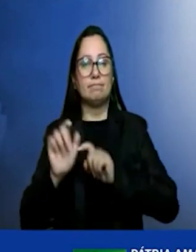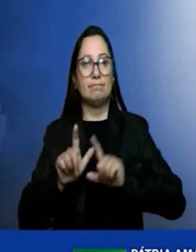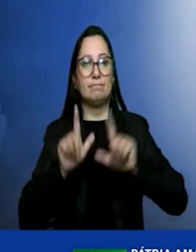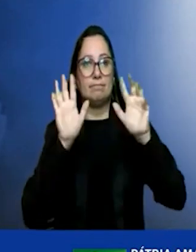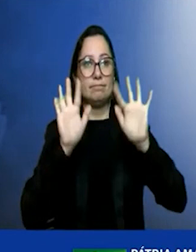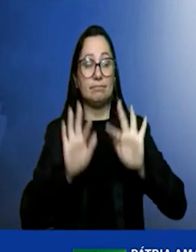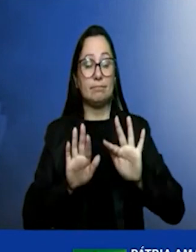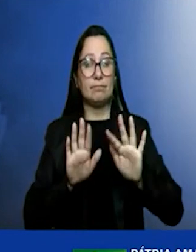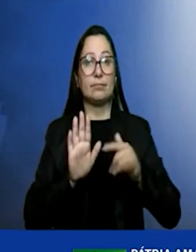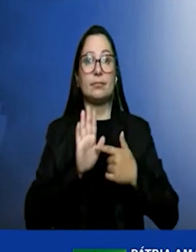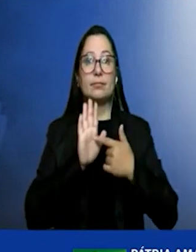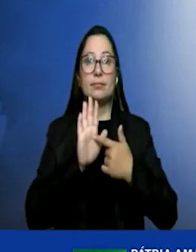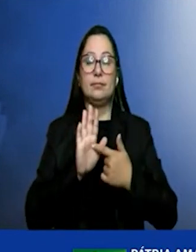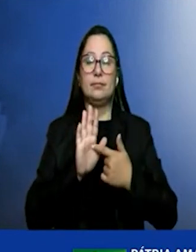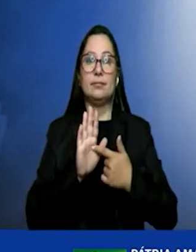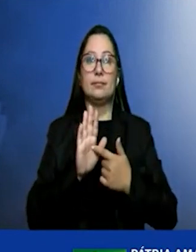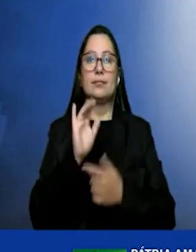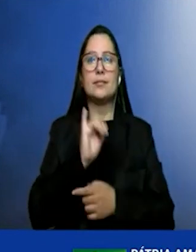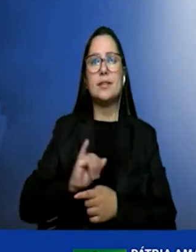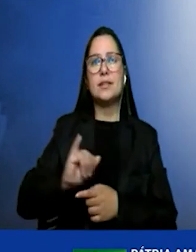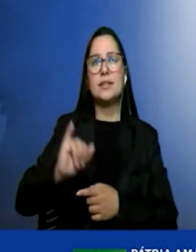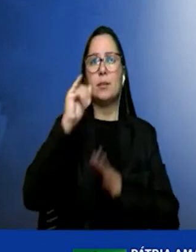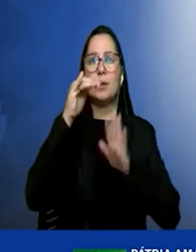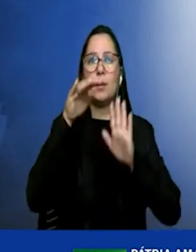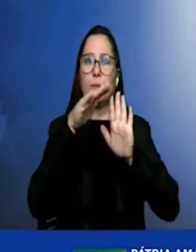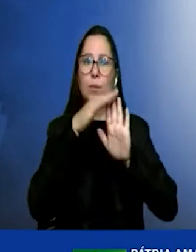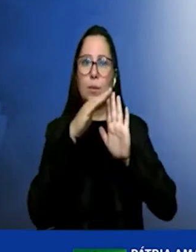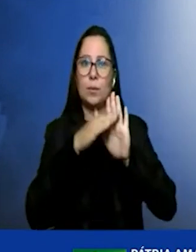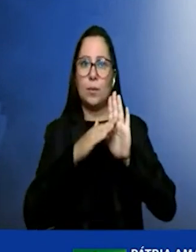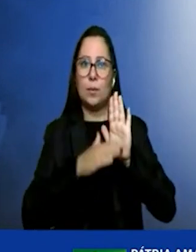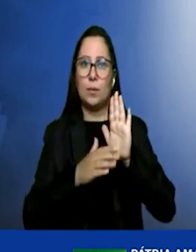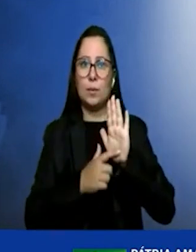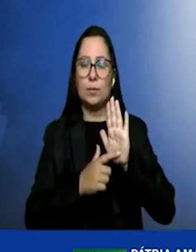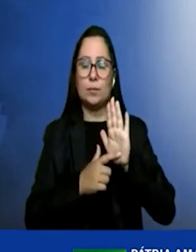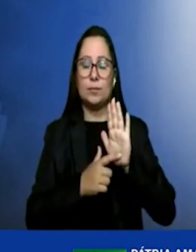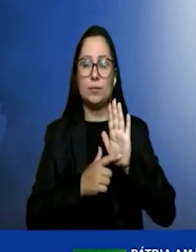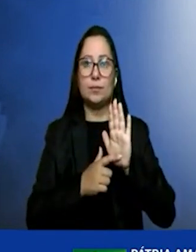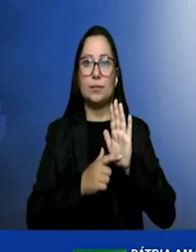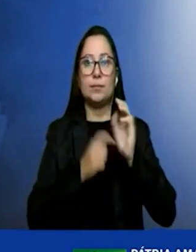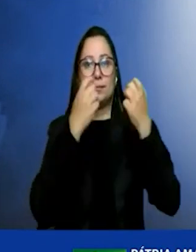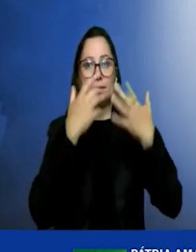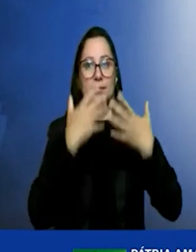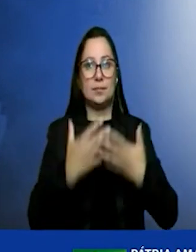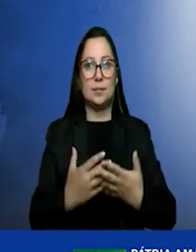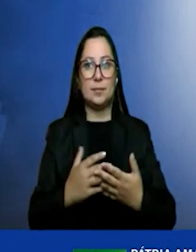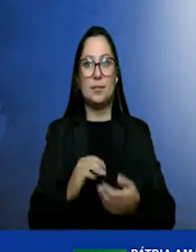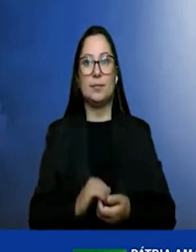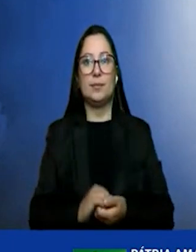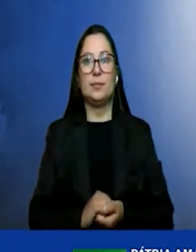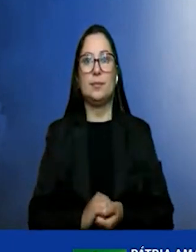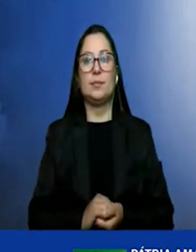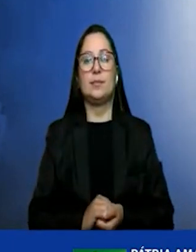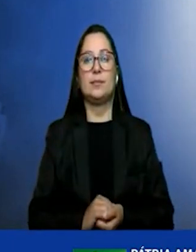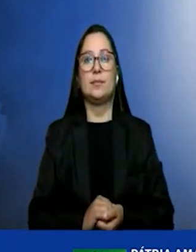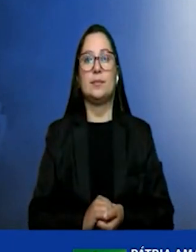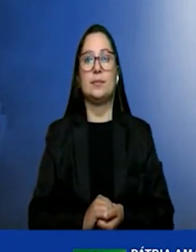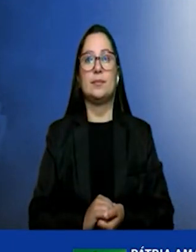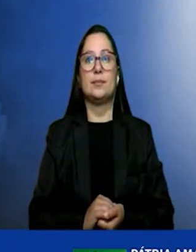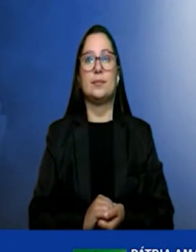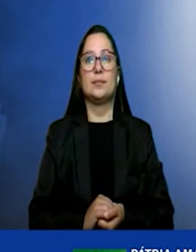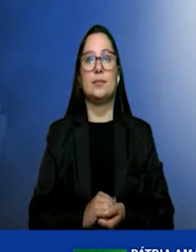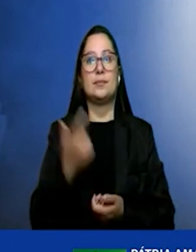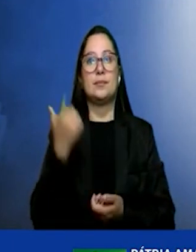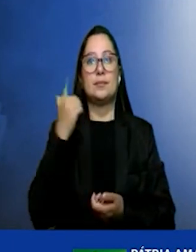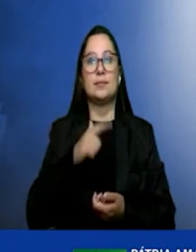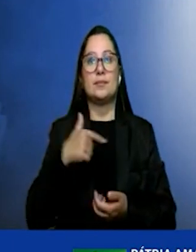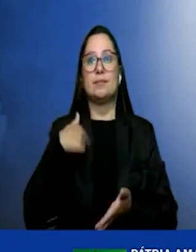ressaltando aquelas condições que eu acabei de apresentar e novamente me coloco à